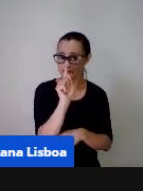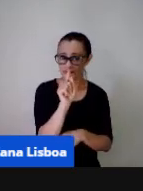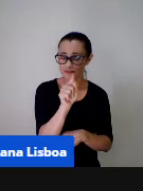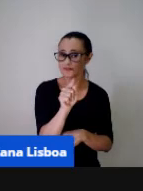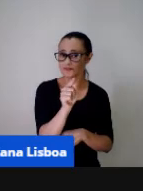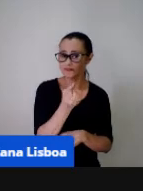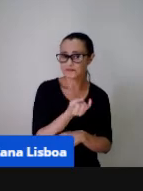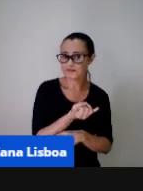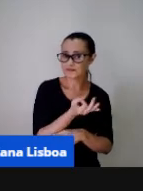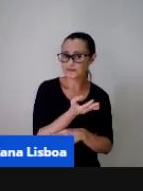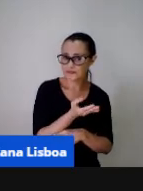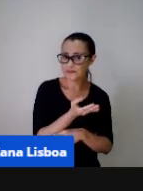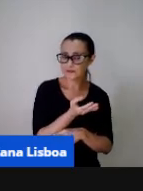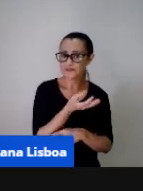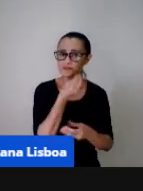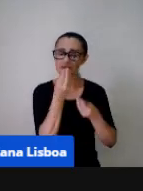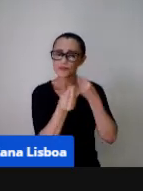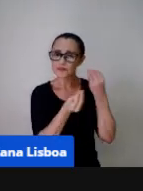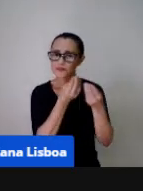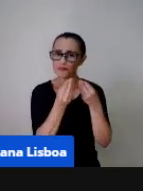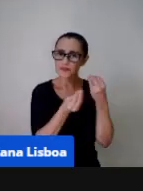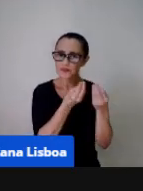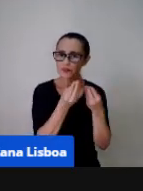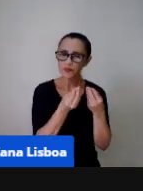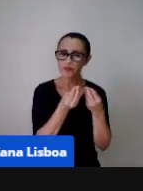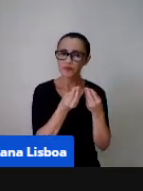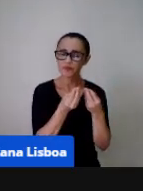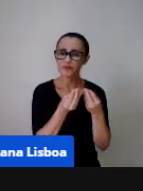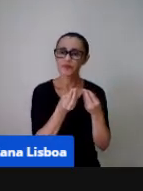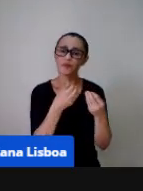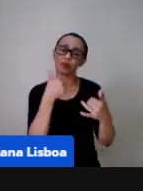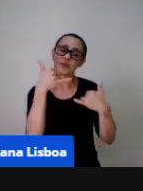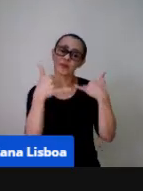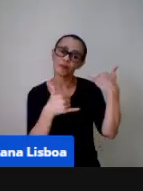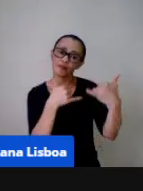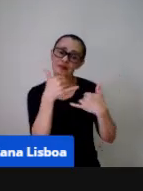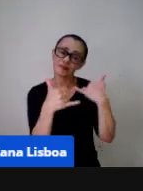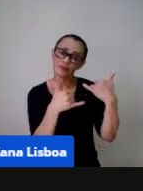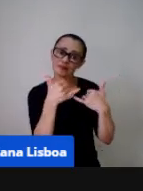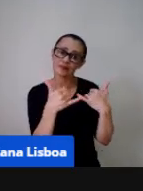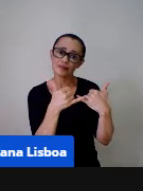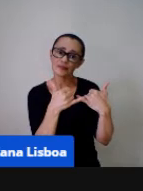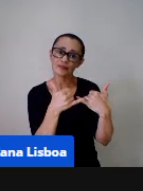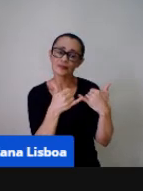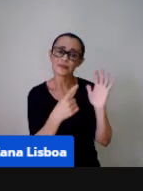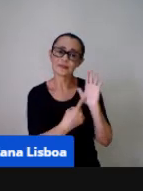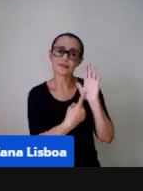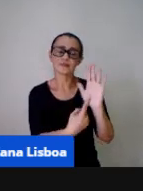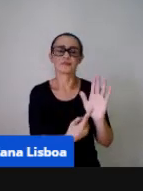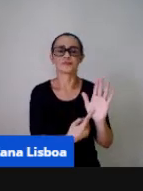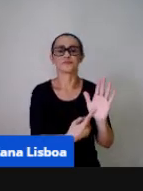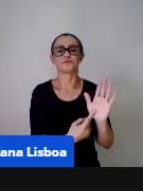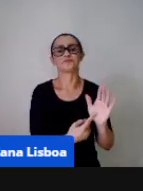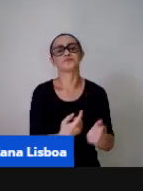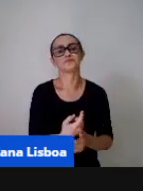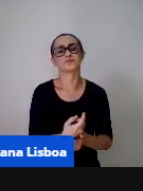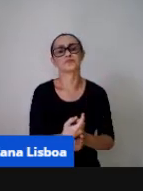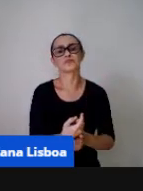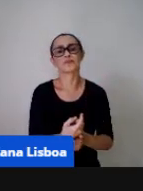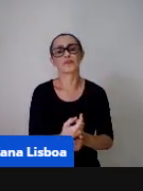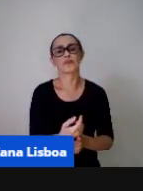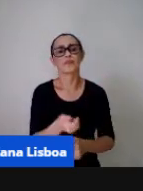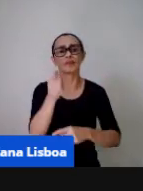através do que a brincadeira apresentou por exemplo nós temos ali a pescaria né a criança pescou